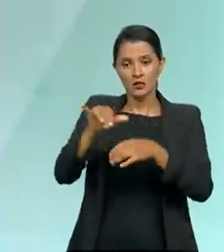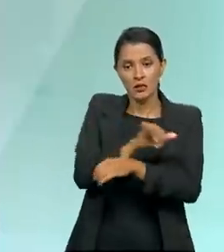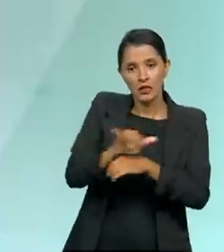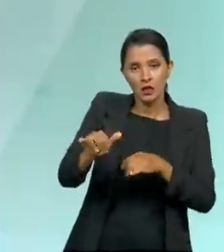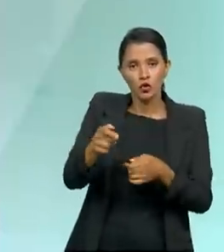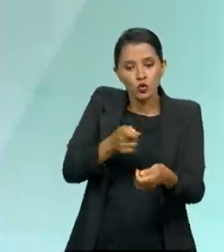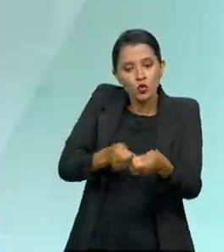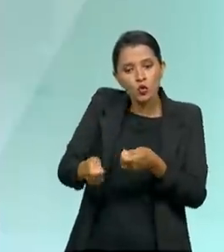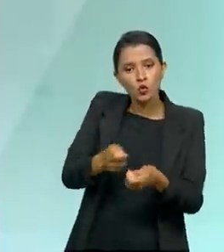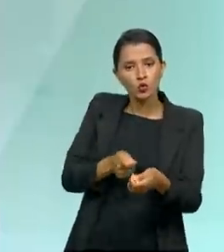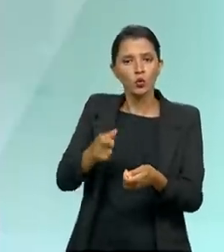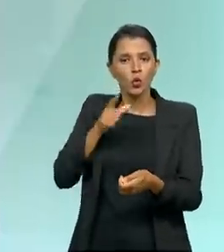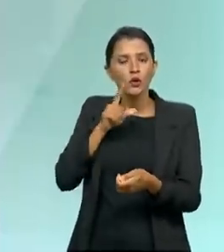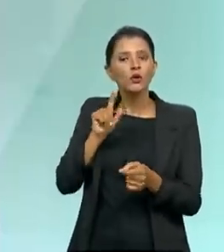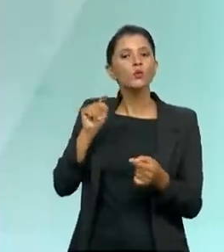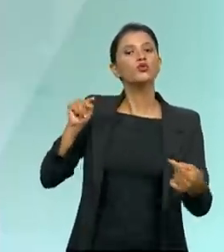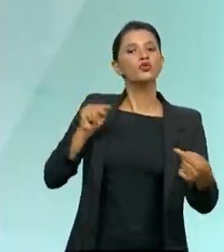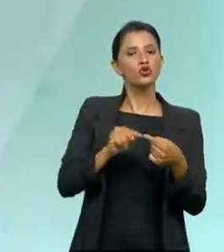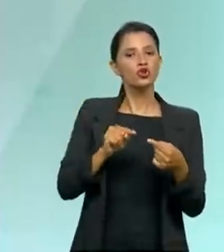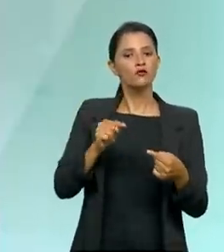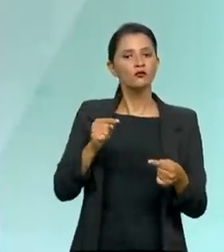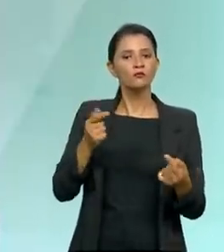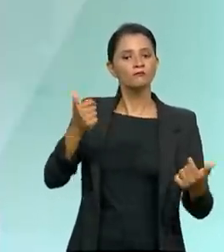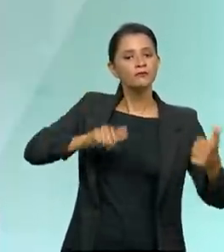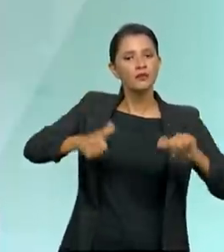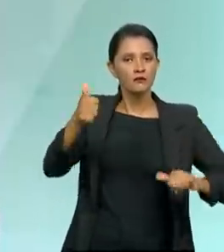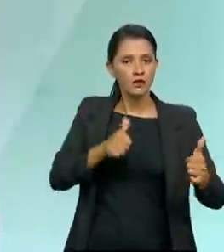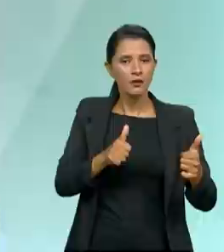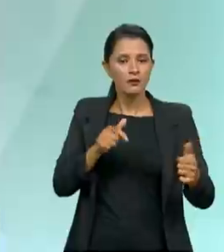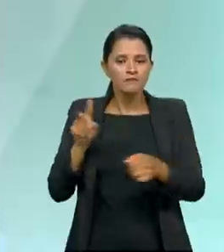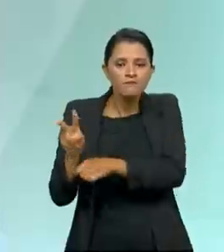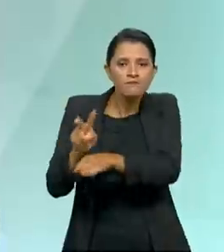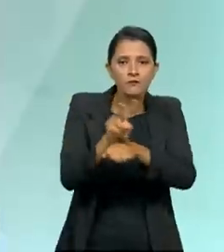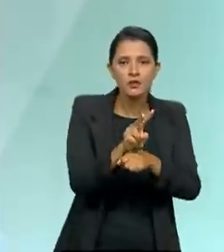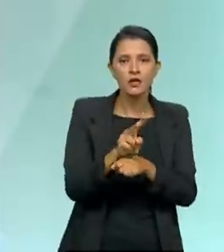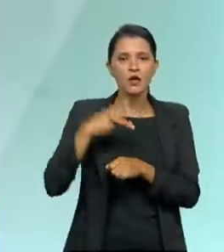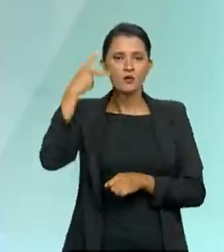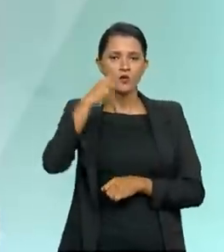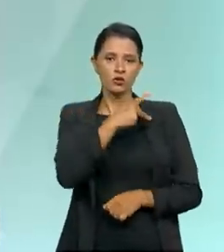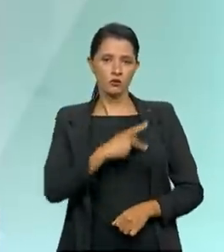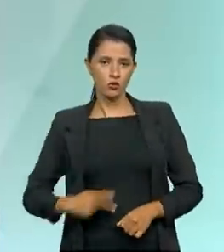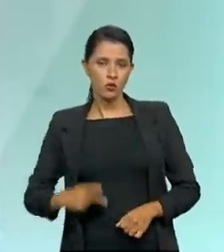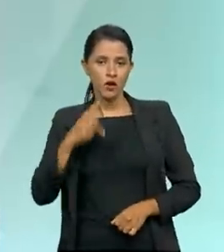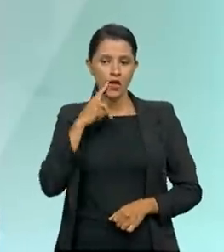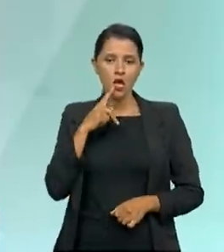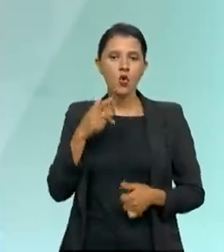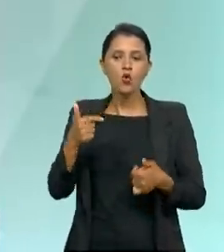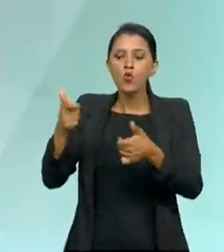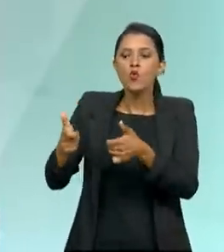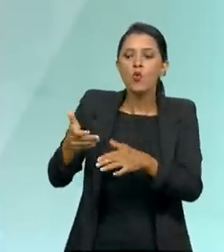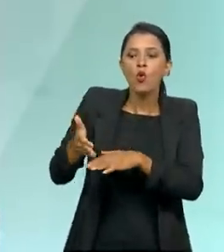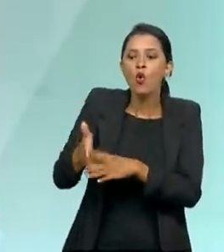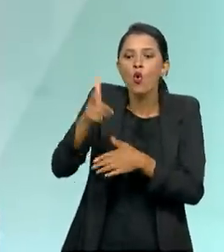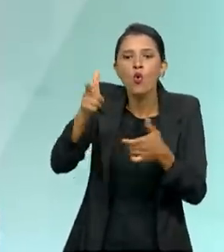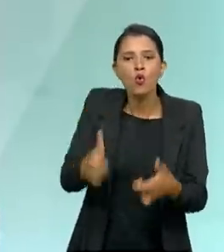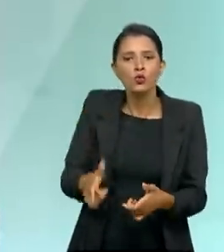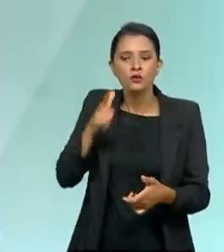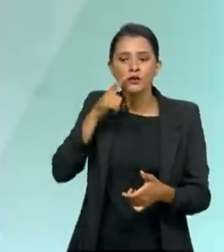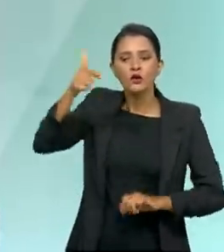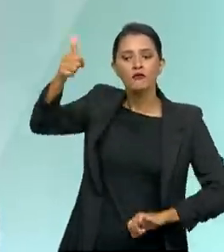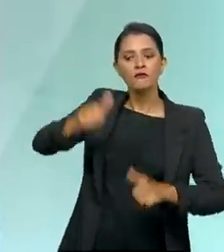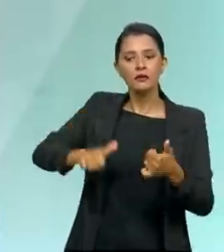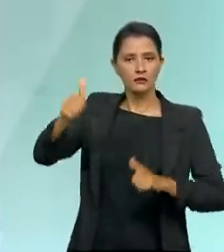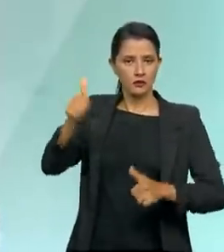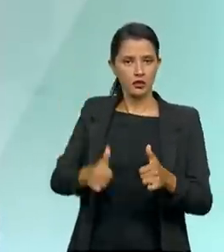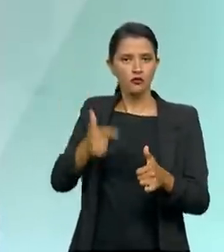objetivo direcionar, avaliar e monitorar as políticas públicas. Eu direciono, consigo avaliar a política, a partir do momento que eu avaliei,